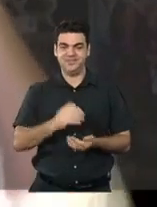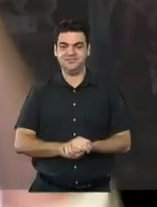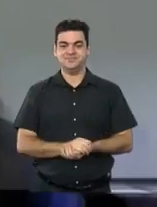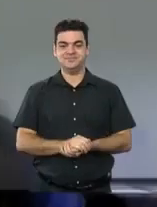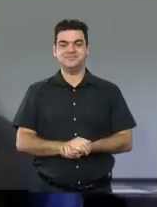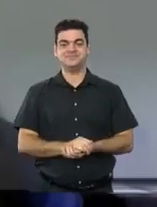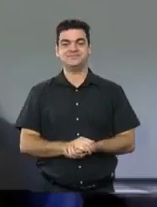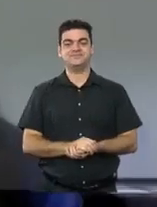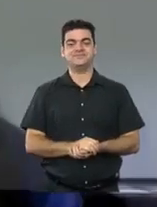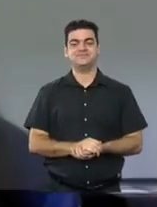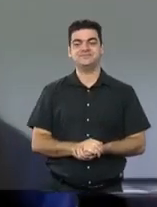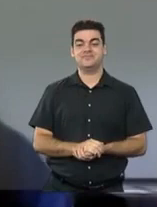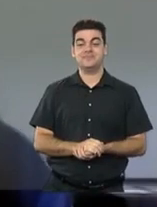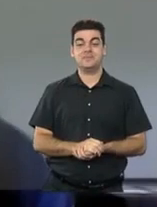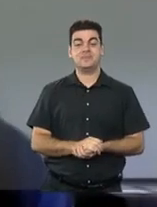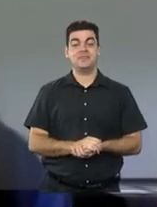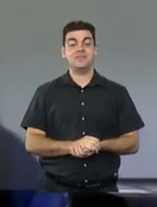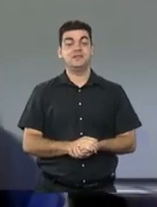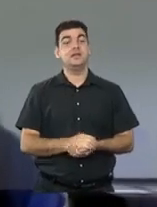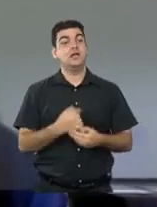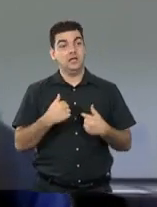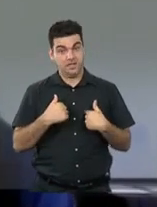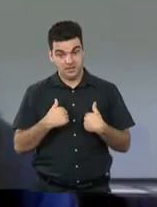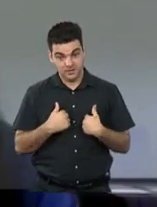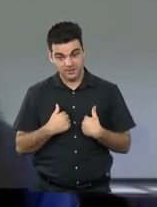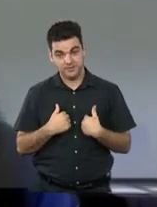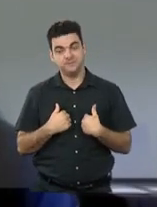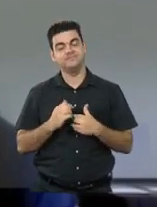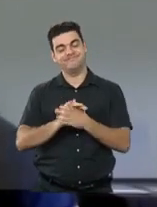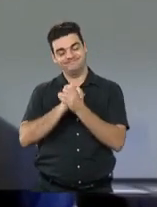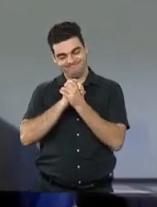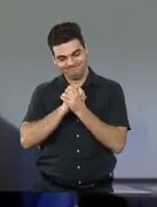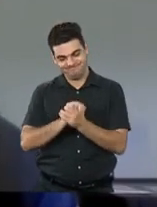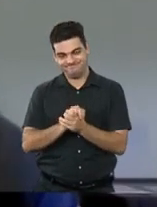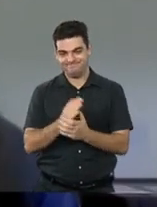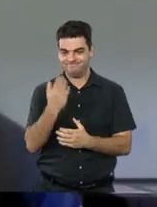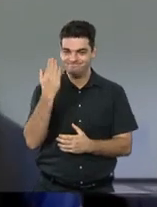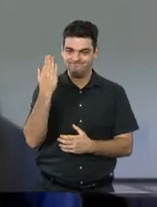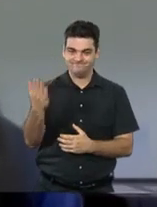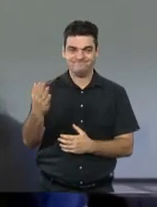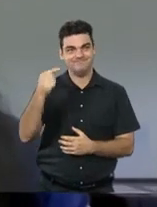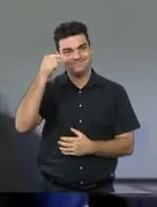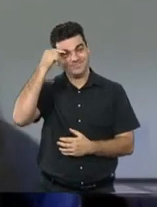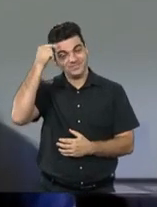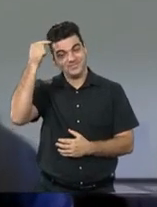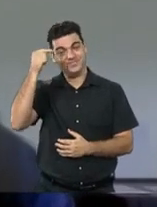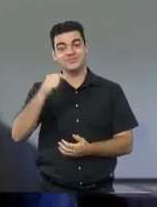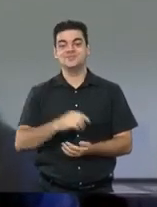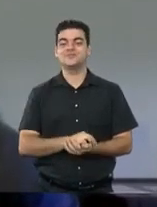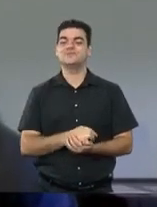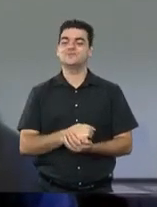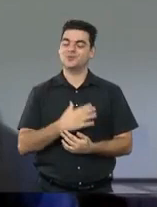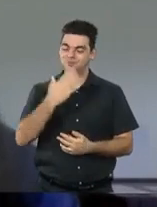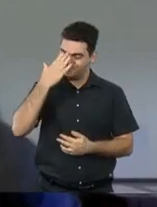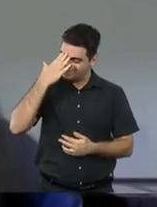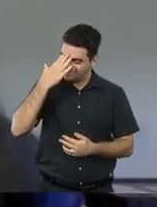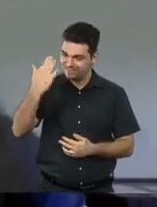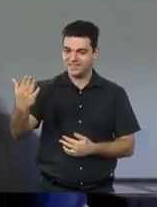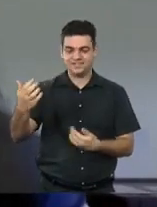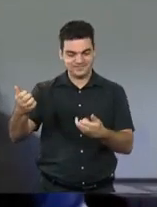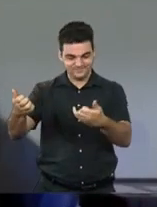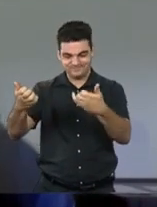Boa tarde. Primeiramente eu quero saudar aqui as palavras do ministro Luiz Barroso. Importante